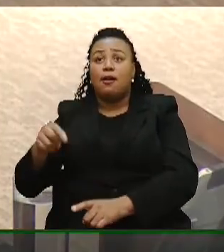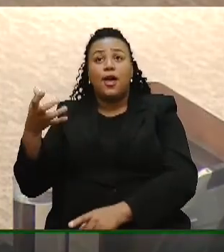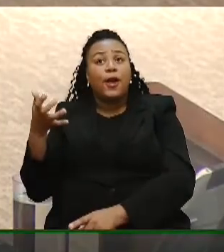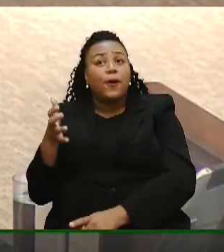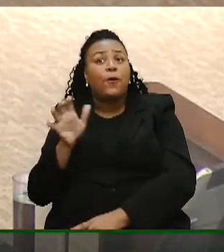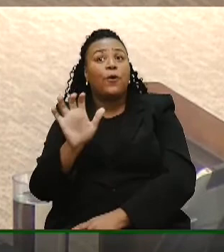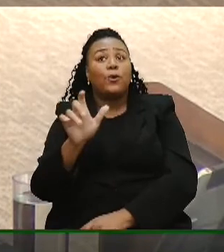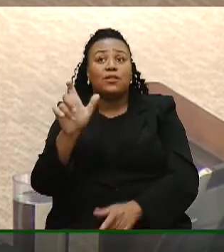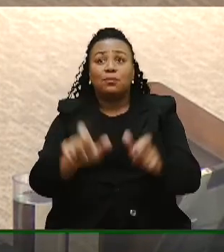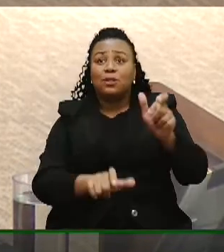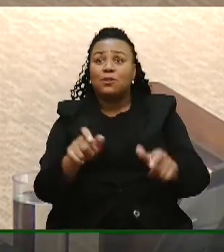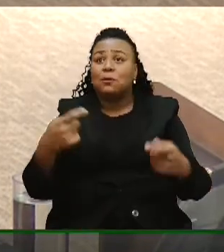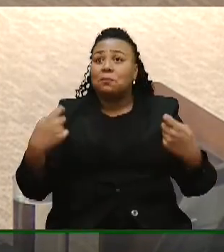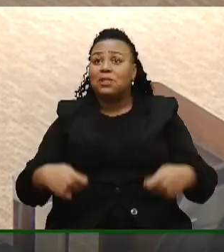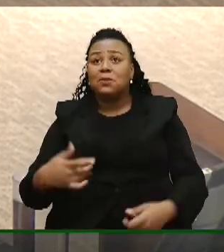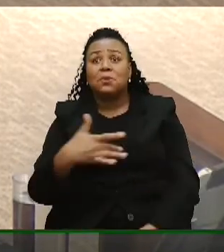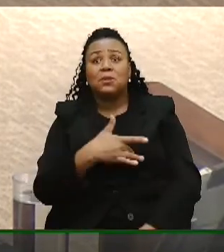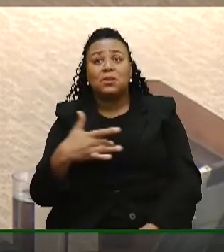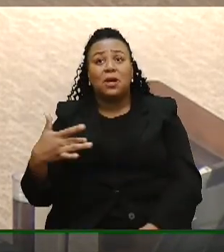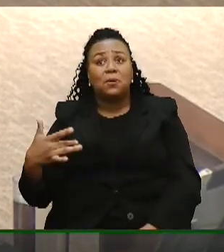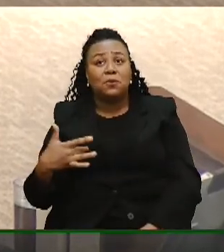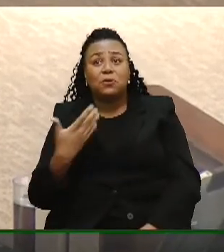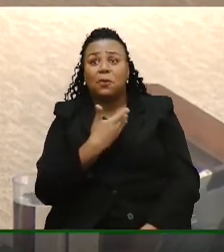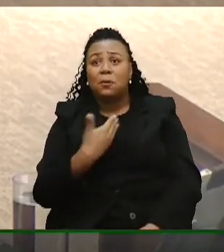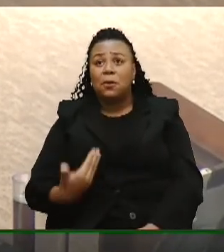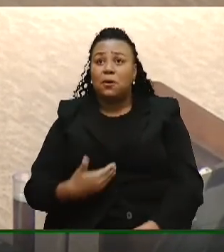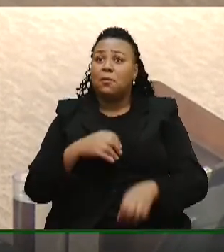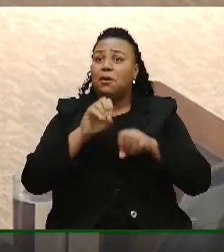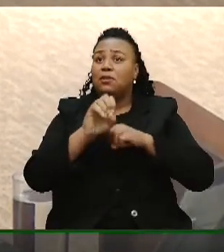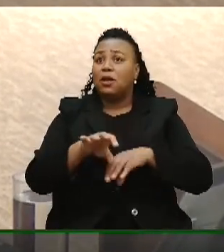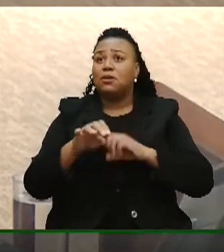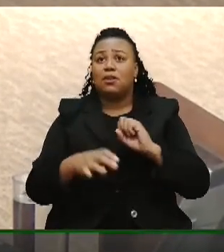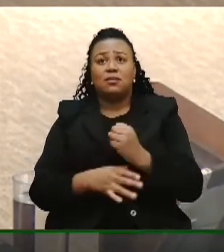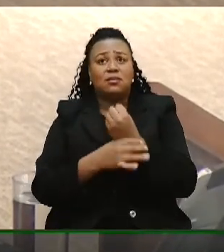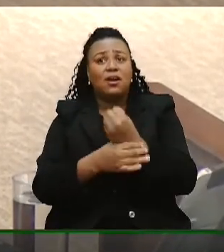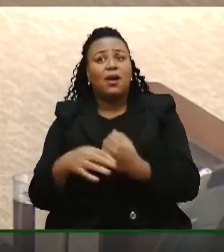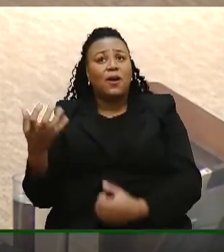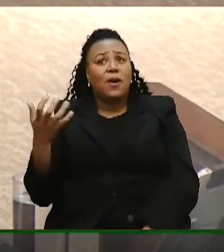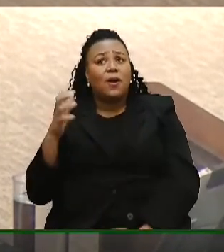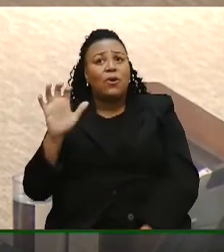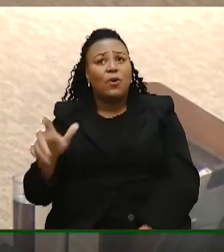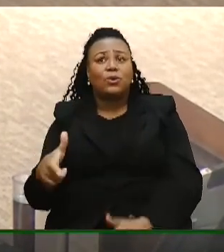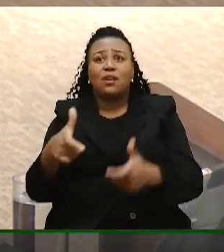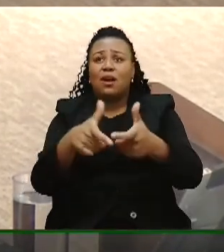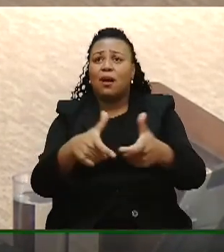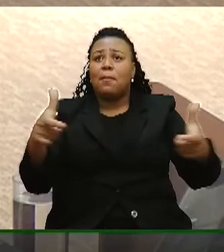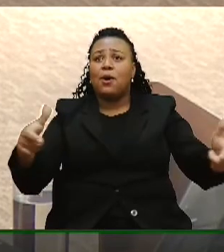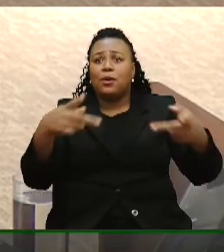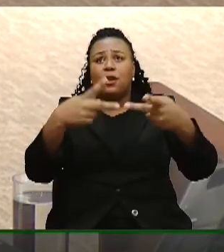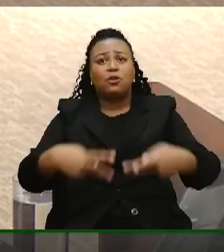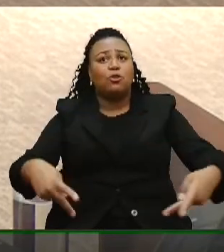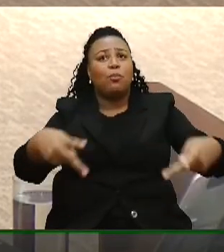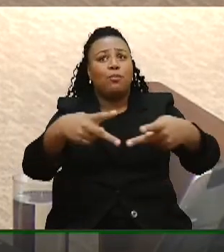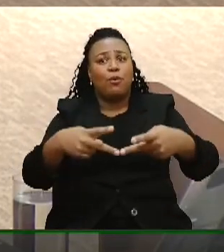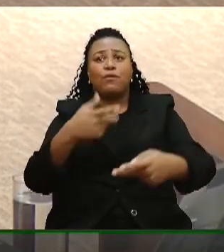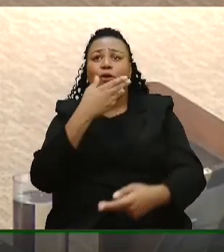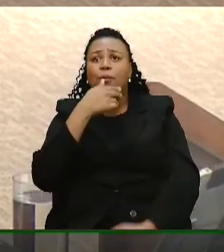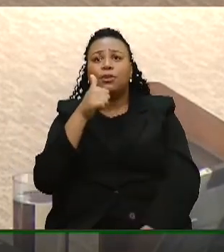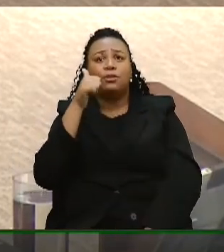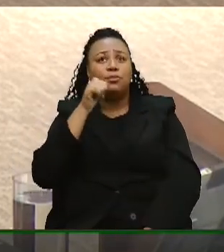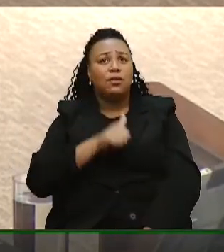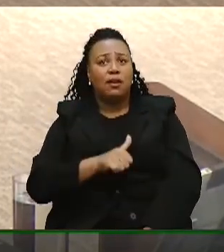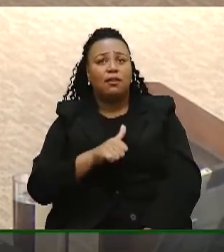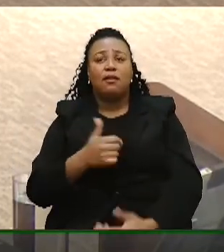aqueles que precisam da saúde pública, da educação, da segurança. É contra a grande massa de gaúchos e das gaúchas.